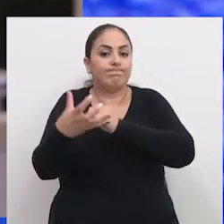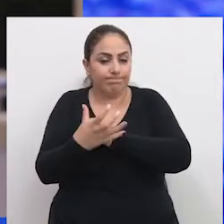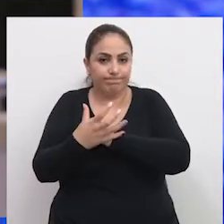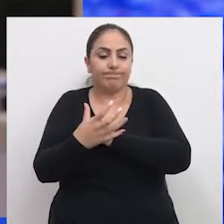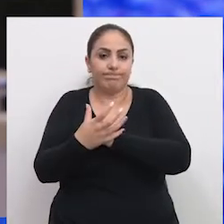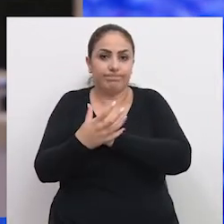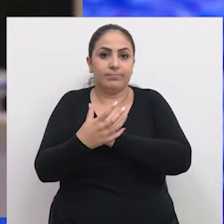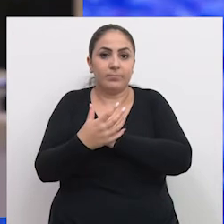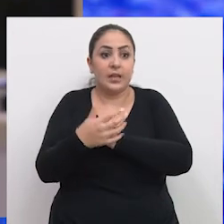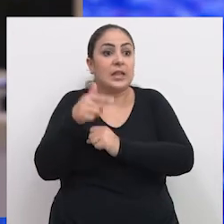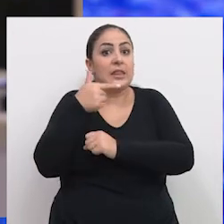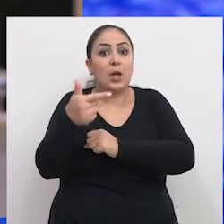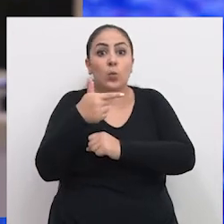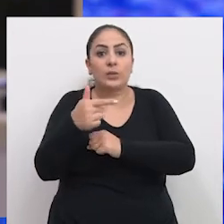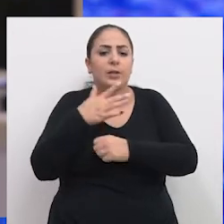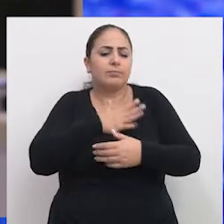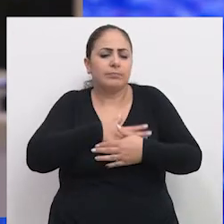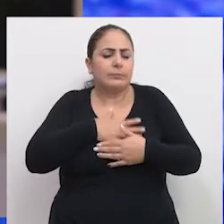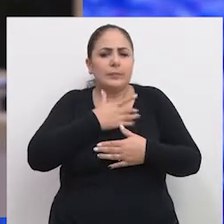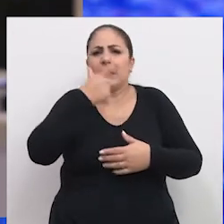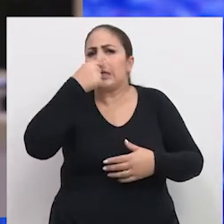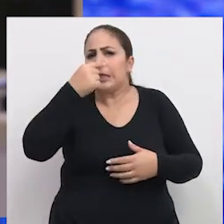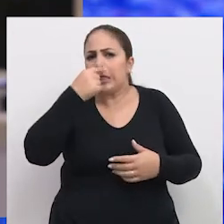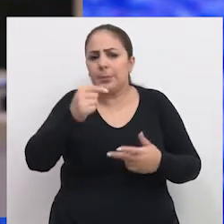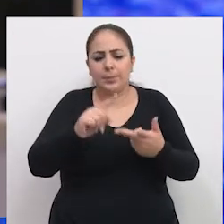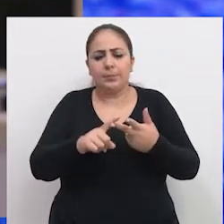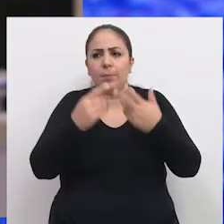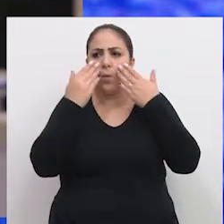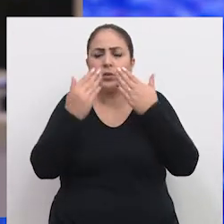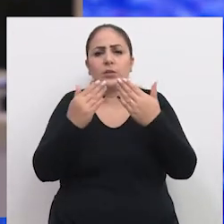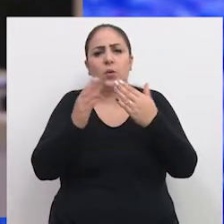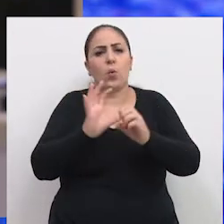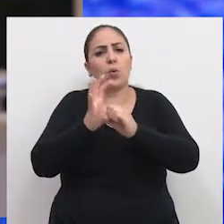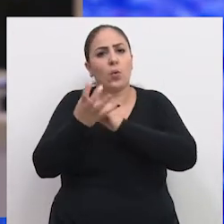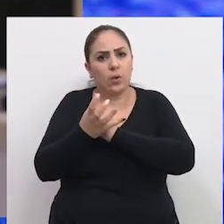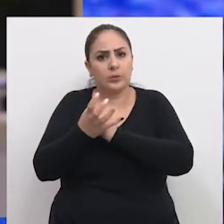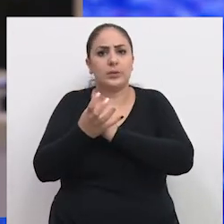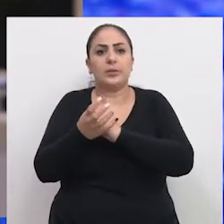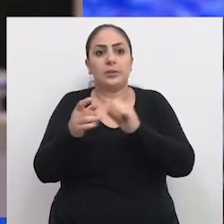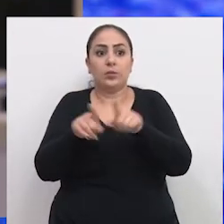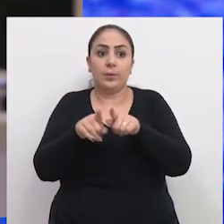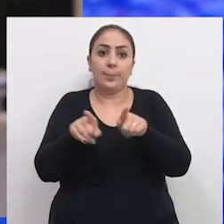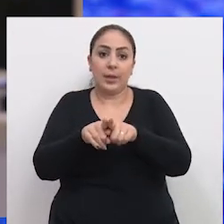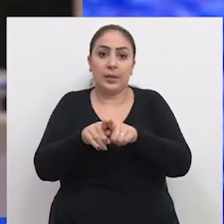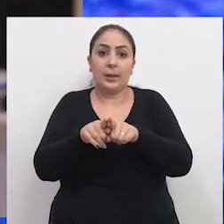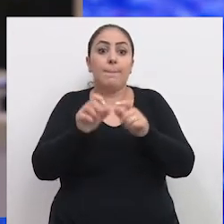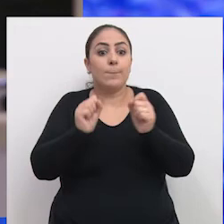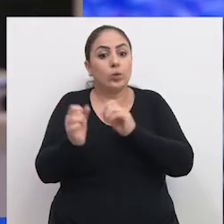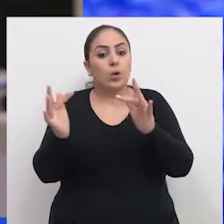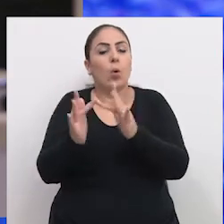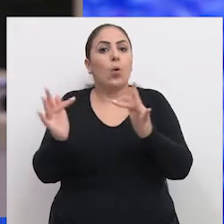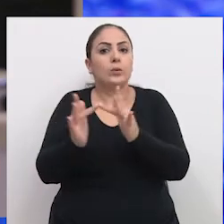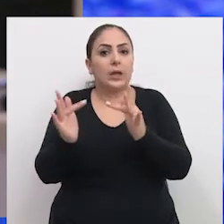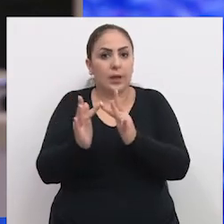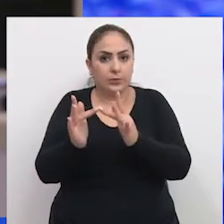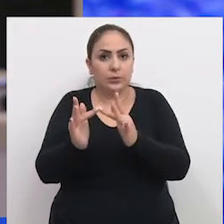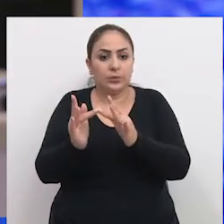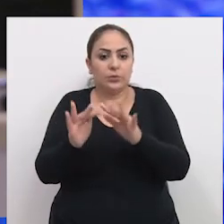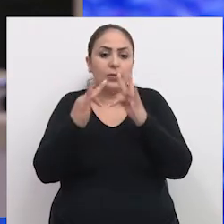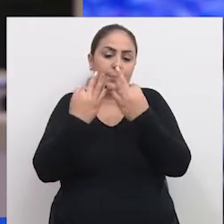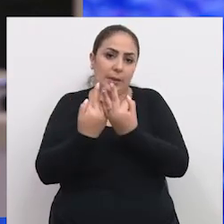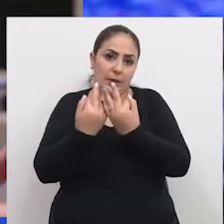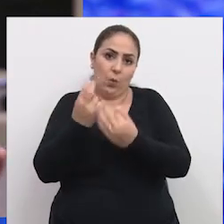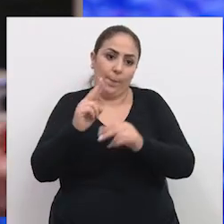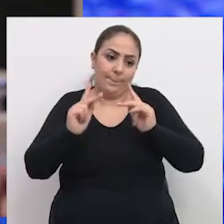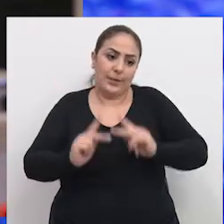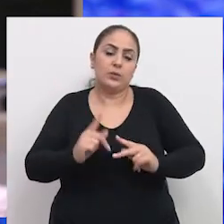pandemia, que não tenha sintomas de gripe, sinais e sintomas do Covid-19, ou até mesmo que tenha contato recente com